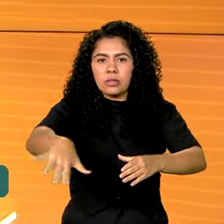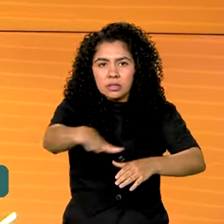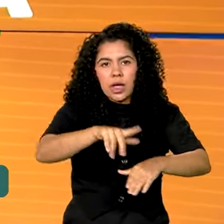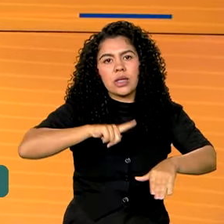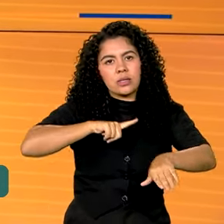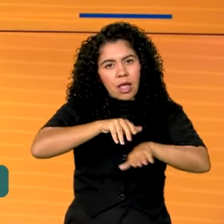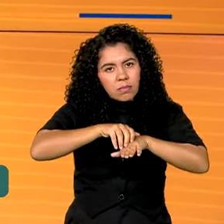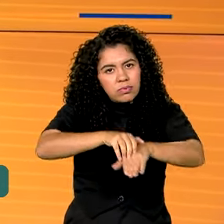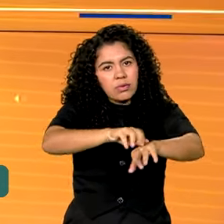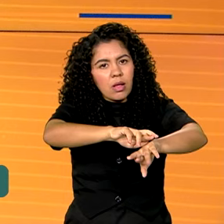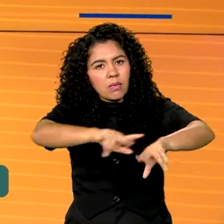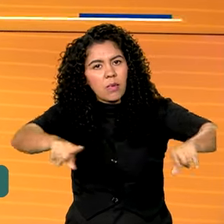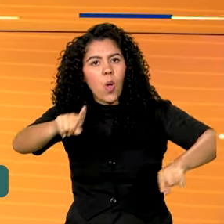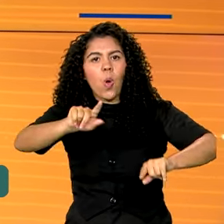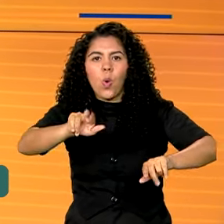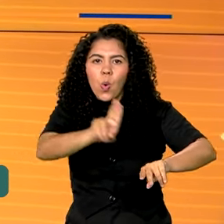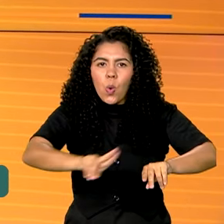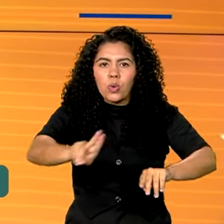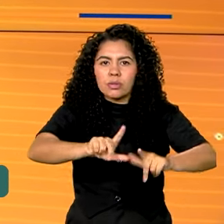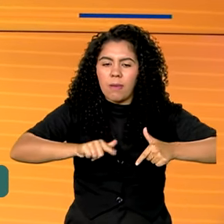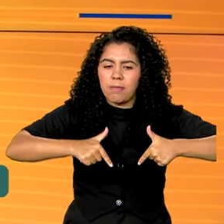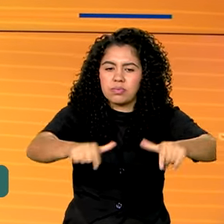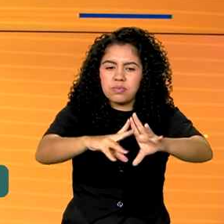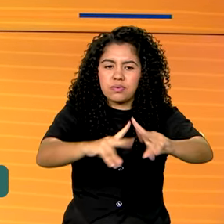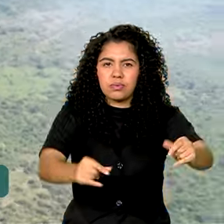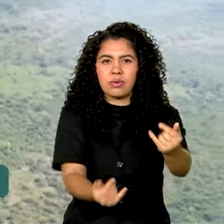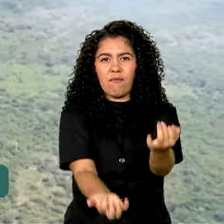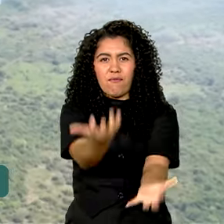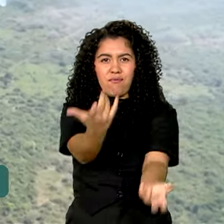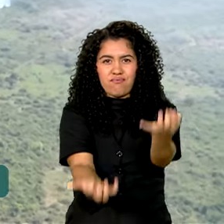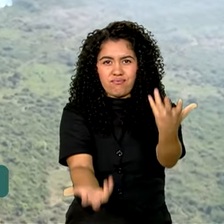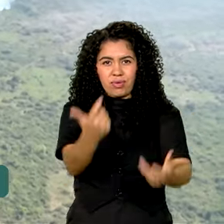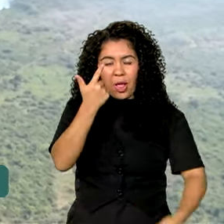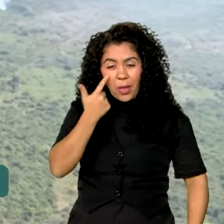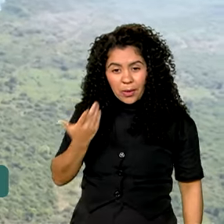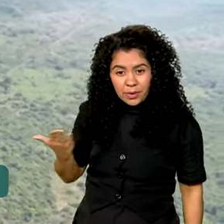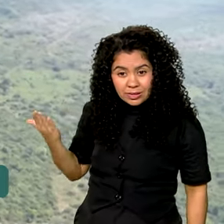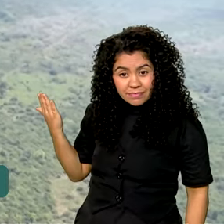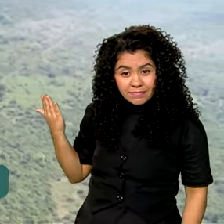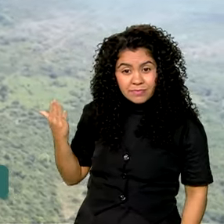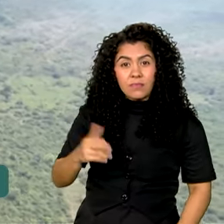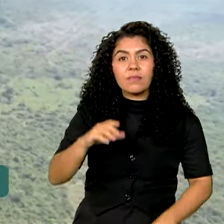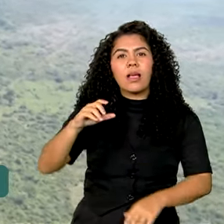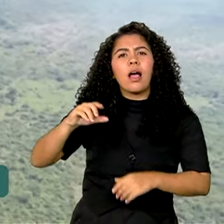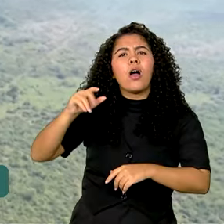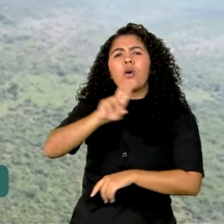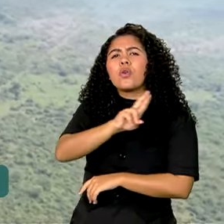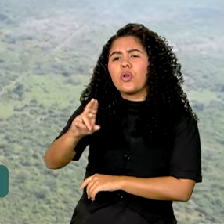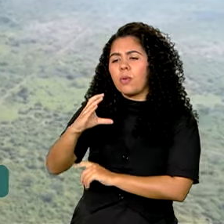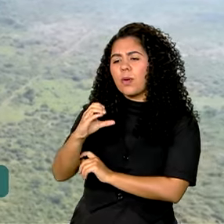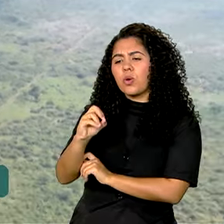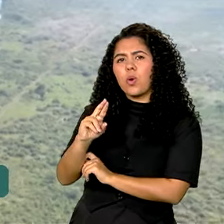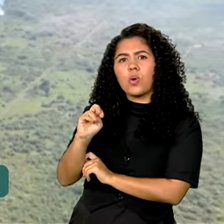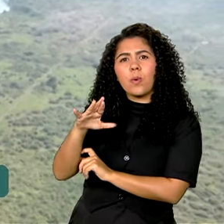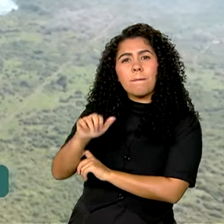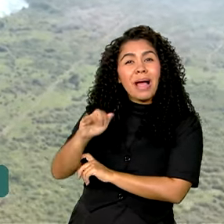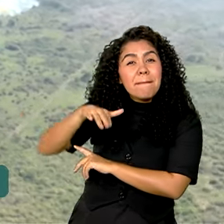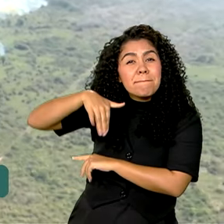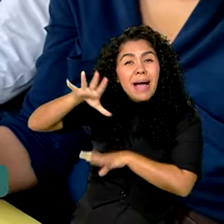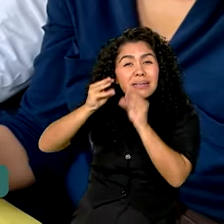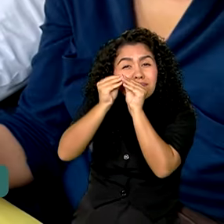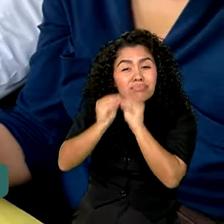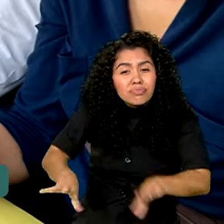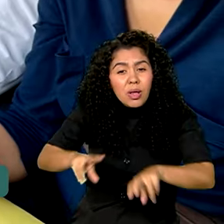que vão ser usados no combate aos incêndios. Em Curumbá, região mais afetada pelos incêndios no